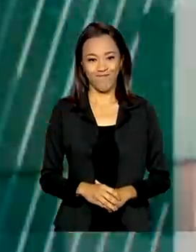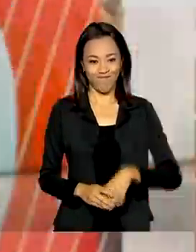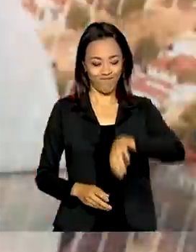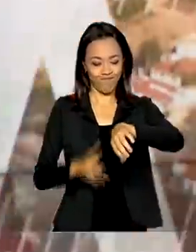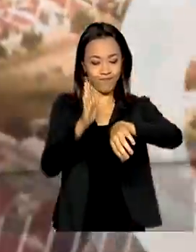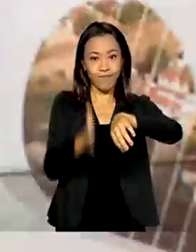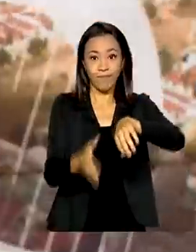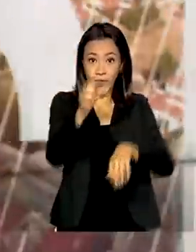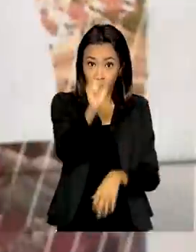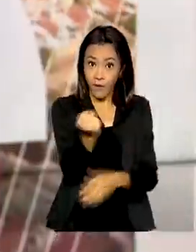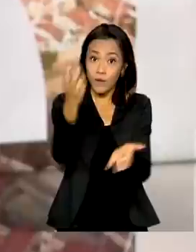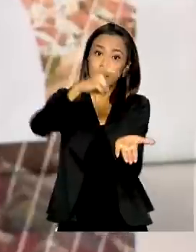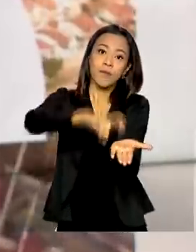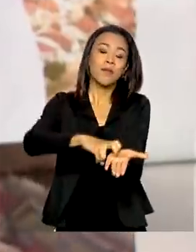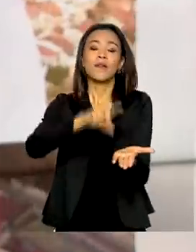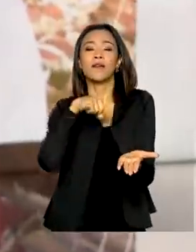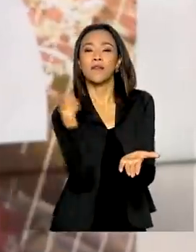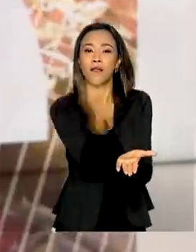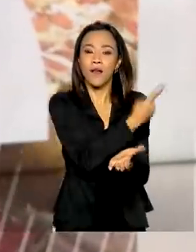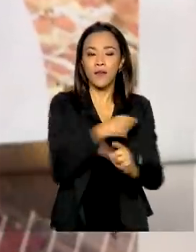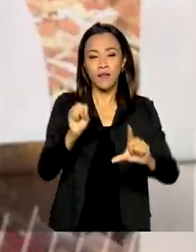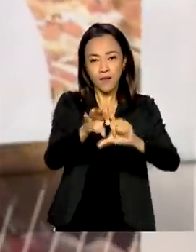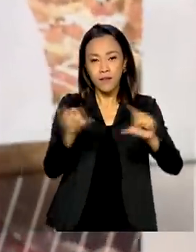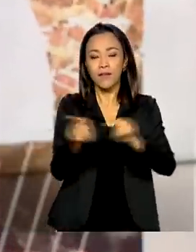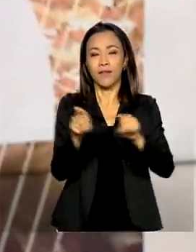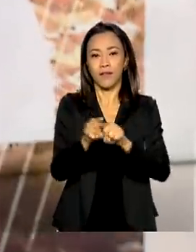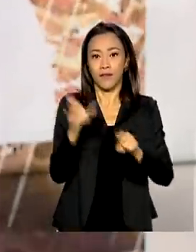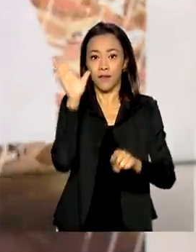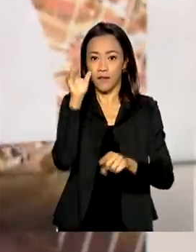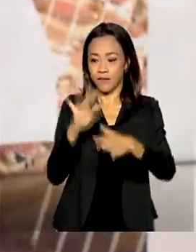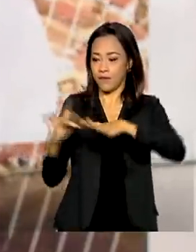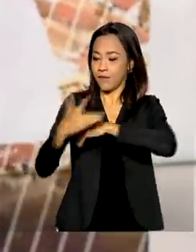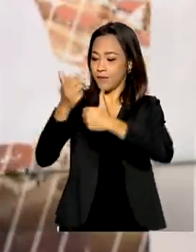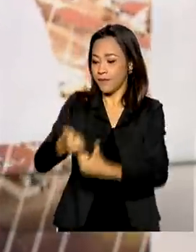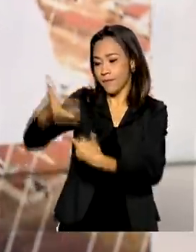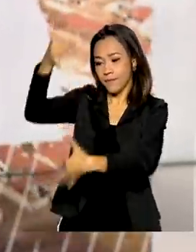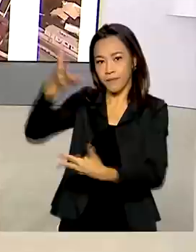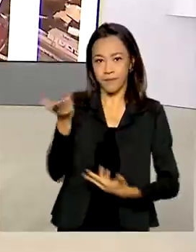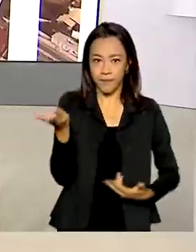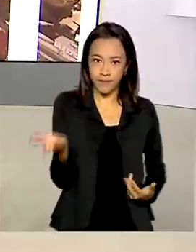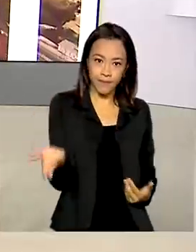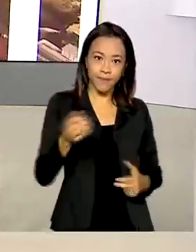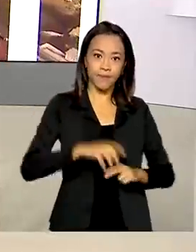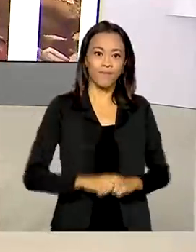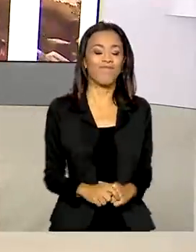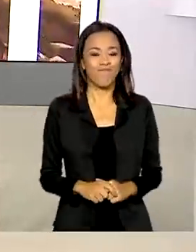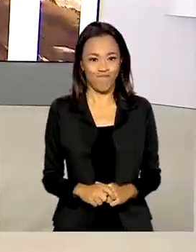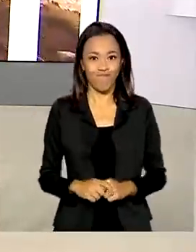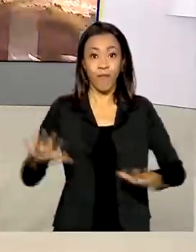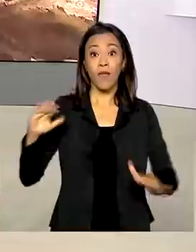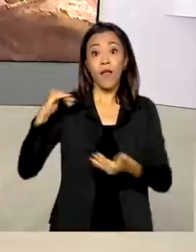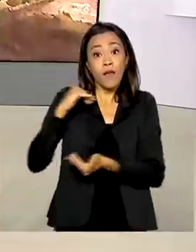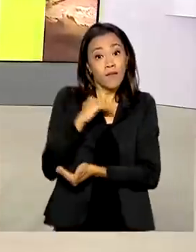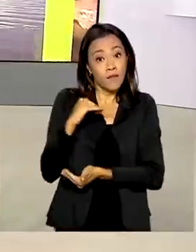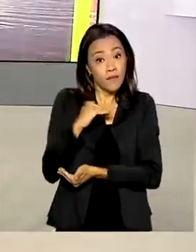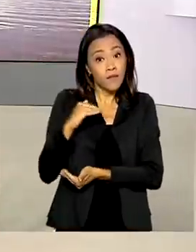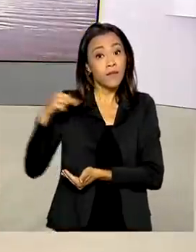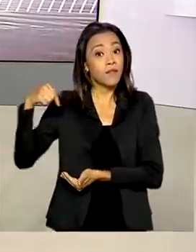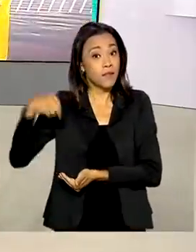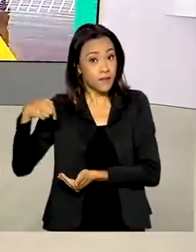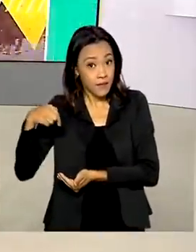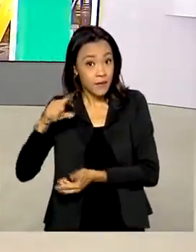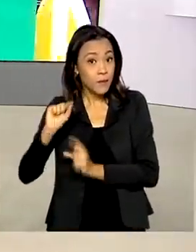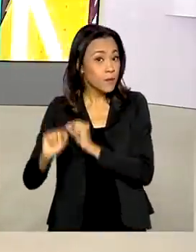Agora, 8 horas da manhã, nós estamos ao vivo também pelas redes sociais. A Anvisa, a Agência Nacional de